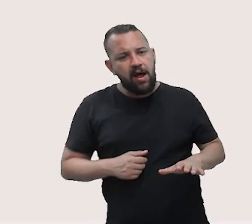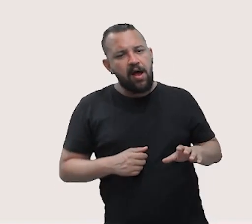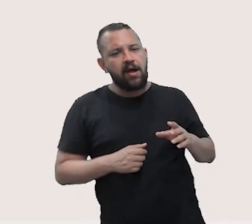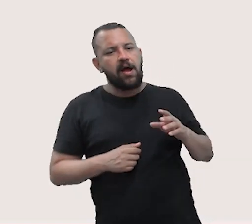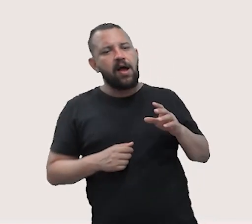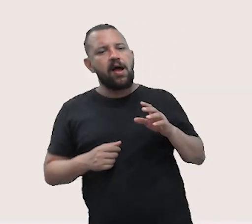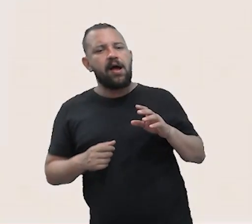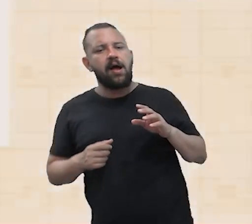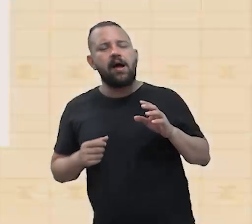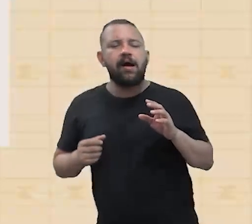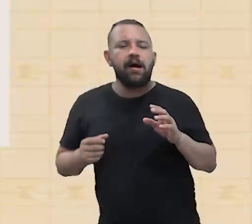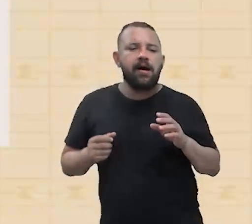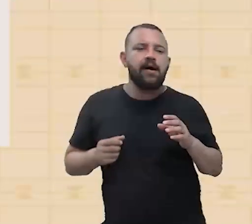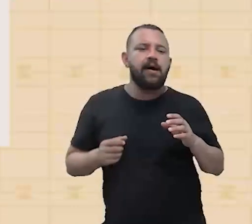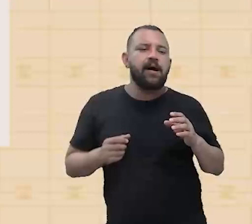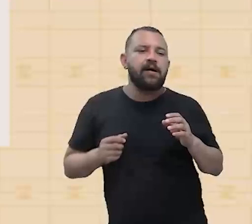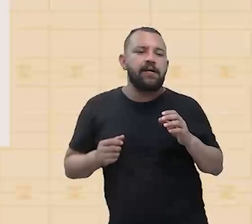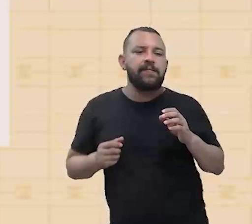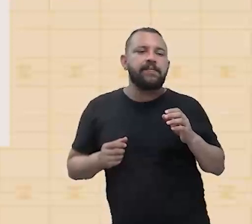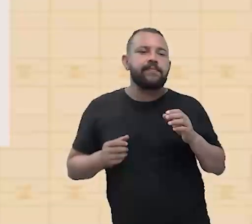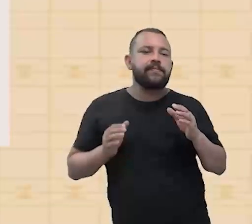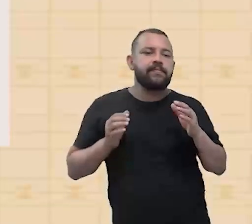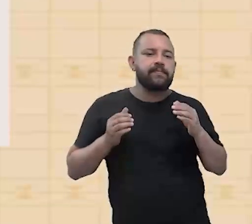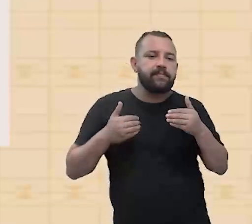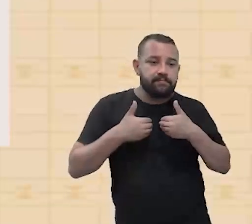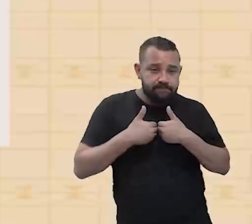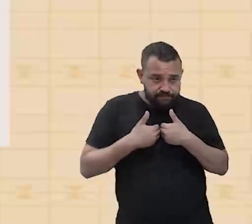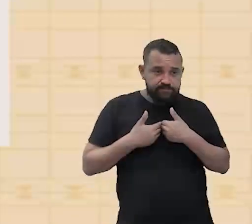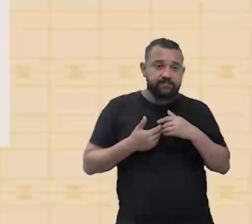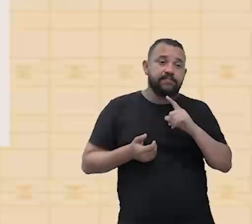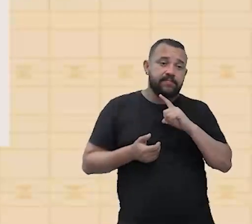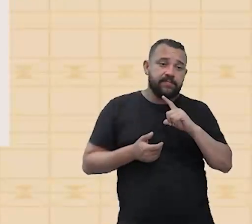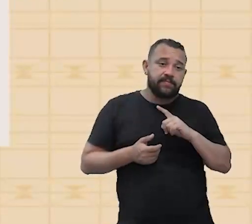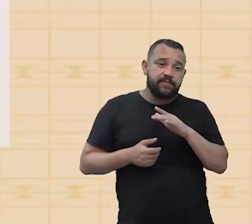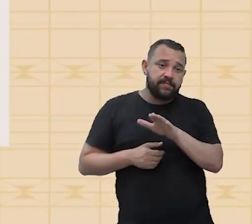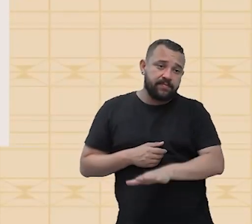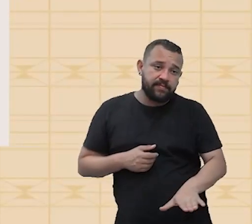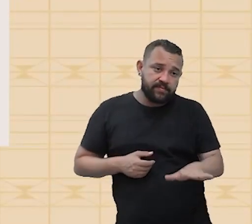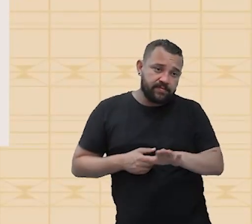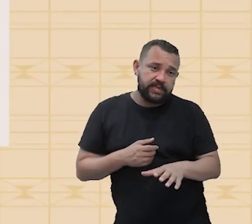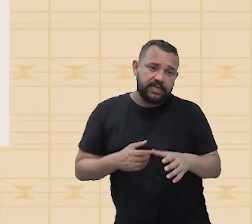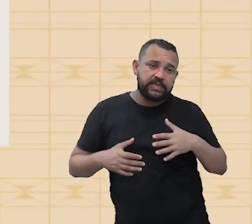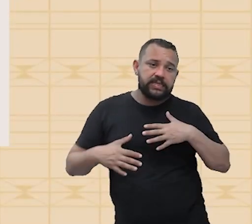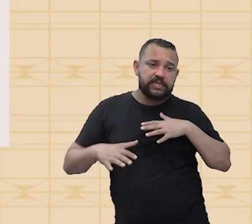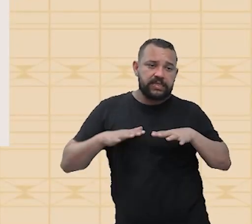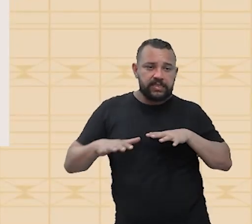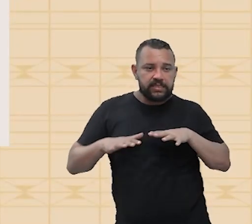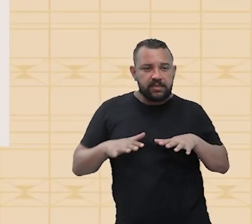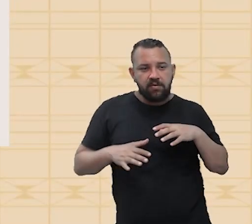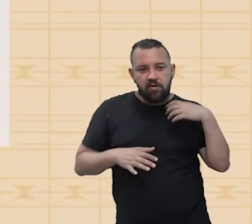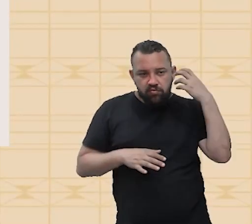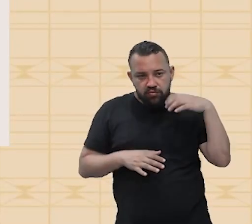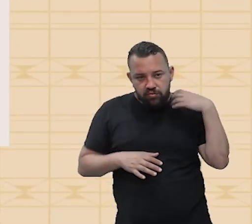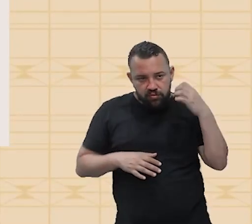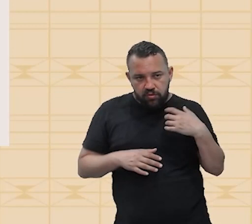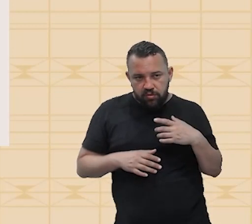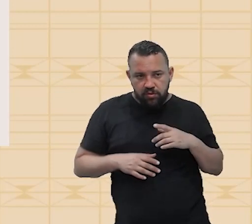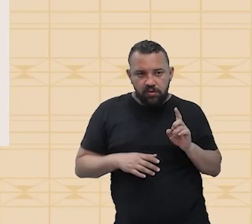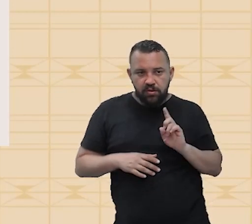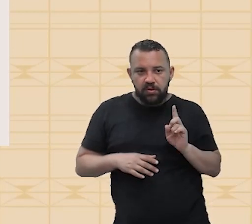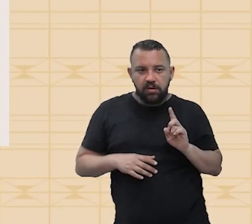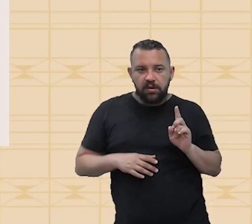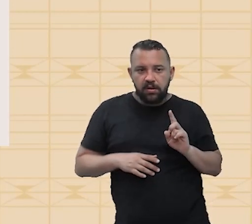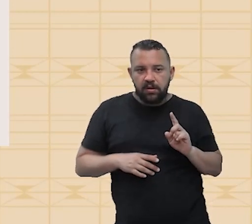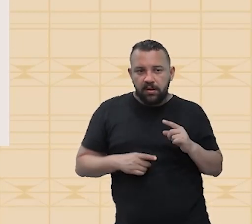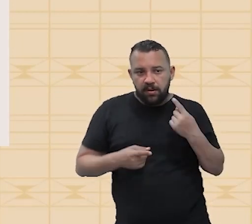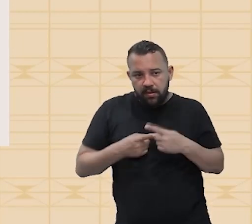estão classificadas no TEA, como crianças que são sensíveis ao som. Entenda, não é sensível ao som, até